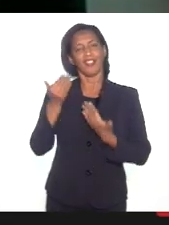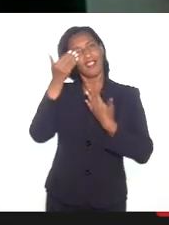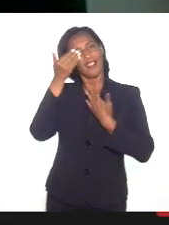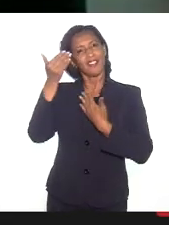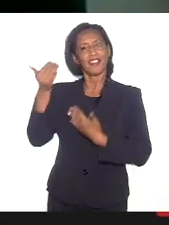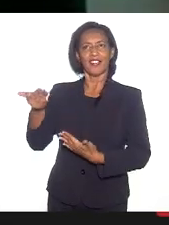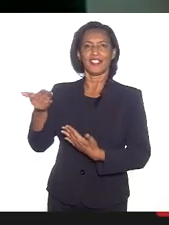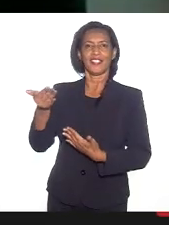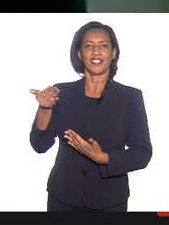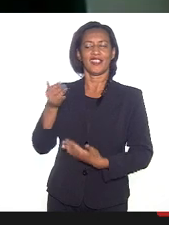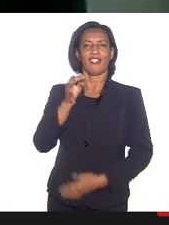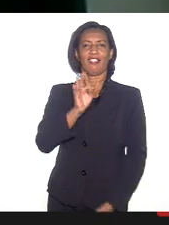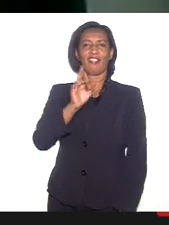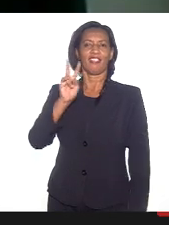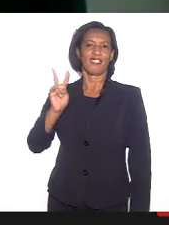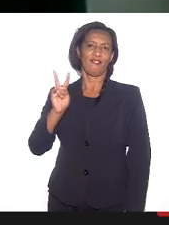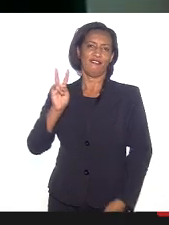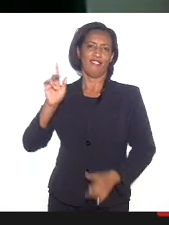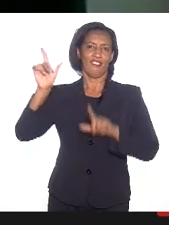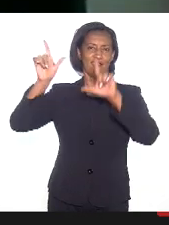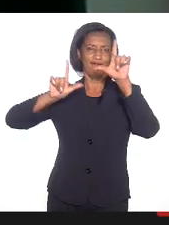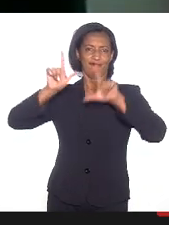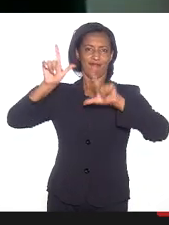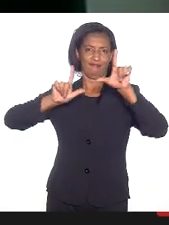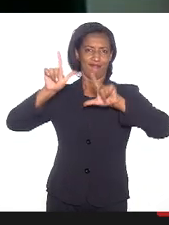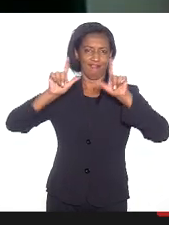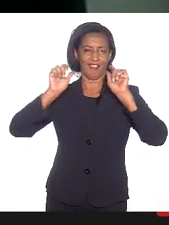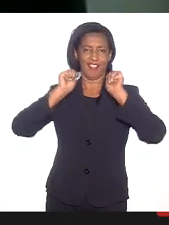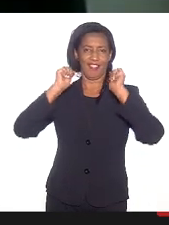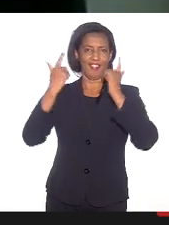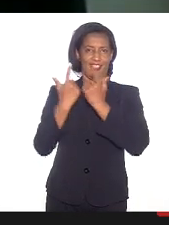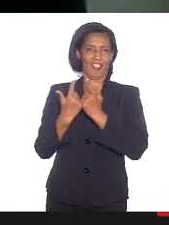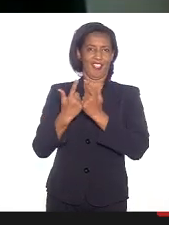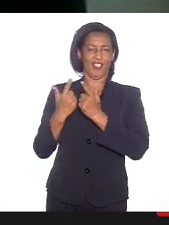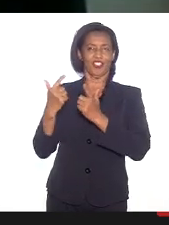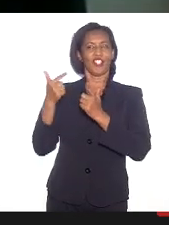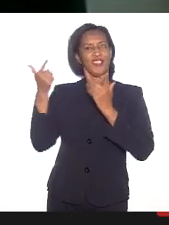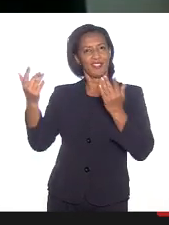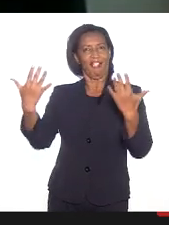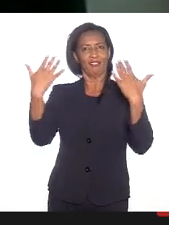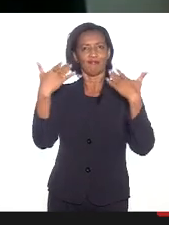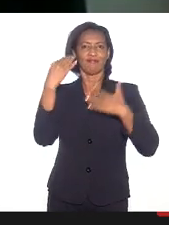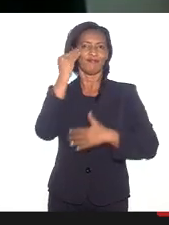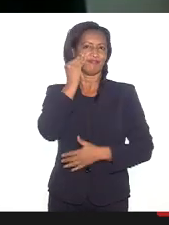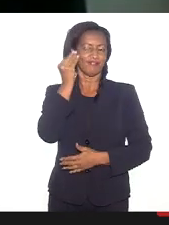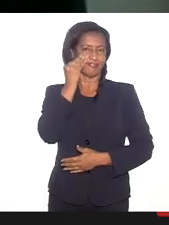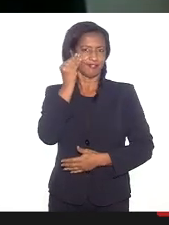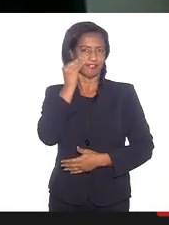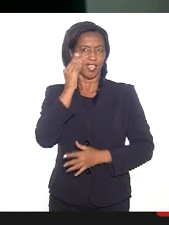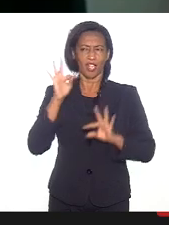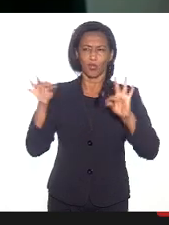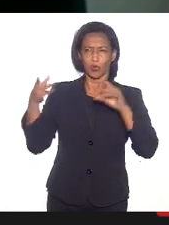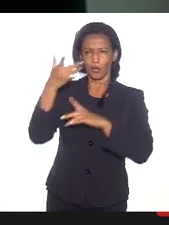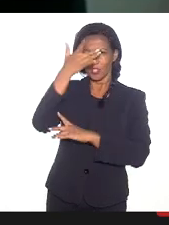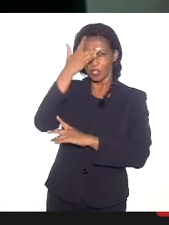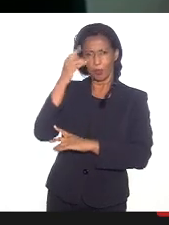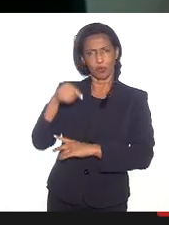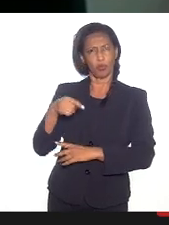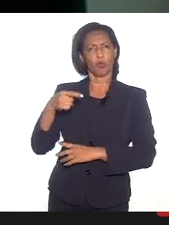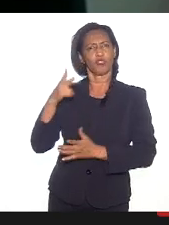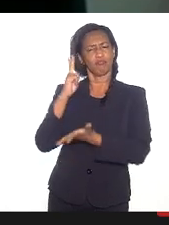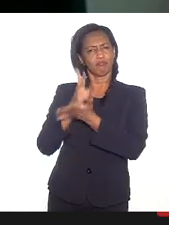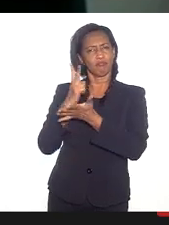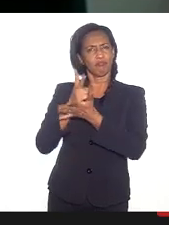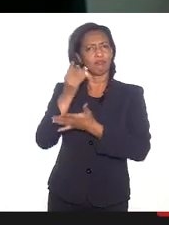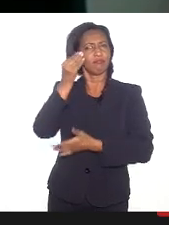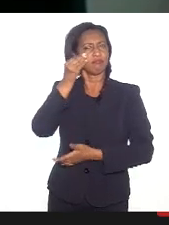agradecendo a TV Alerj que nos acompanha, a todos aqueles que acompanham as atividades desta Casa de Lei, em particular